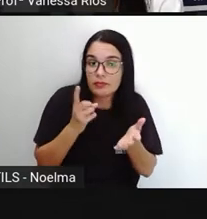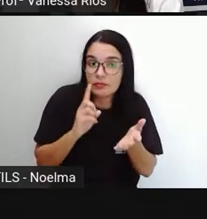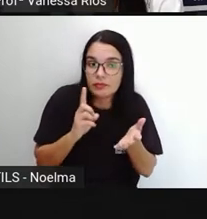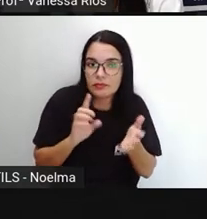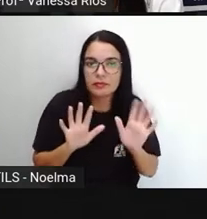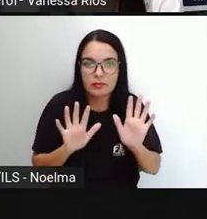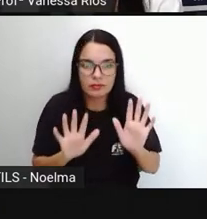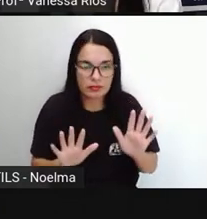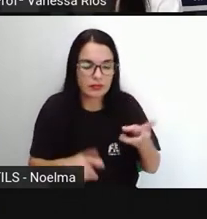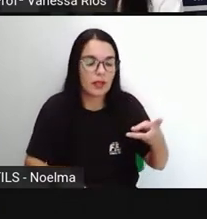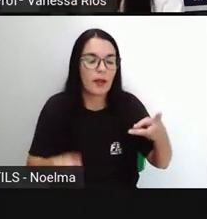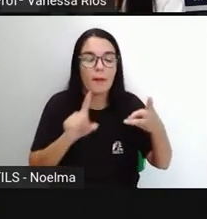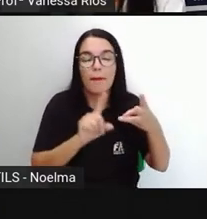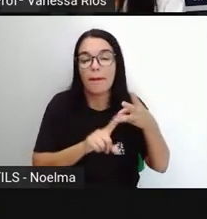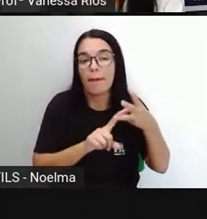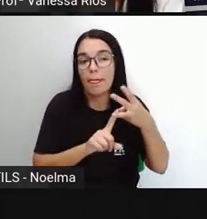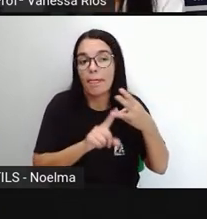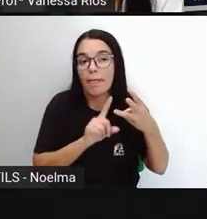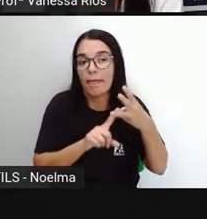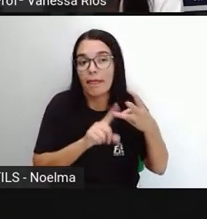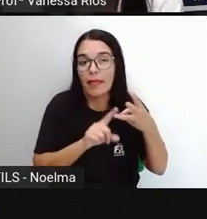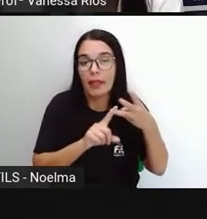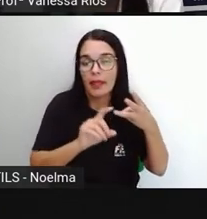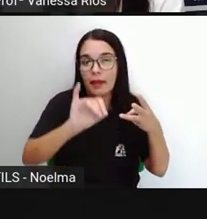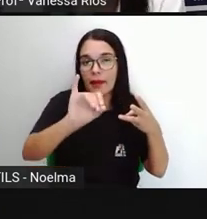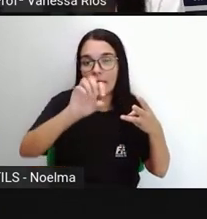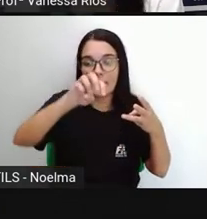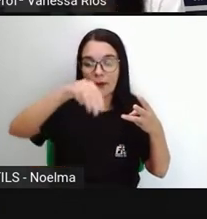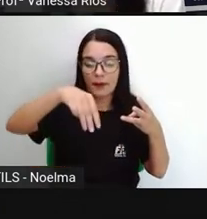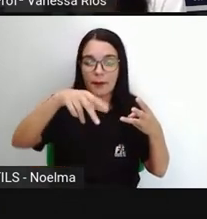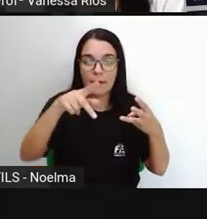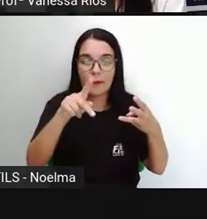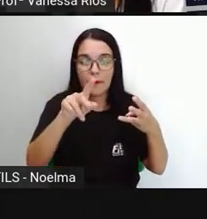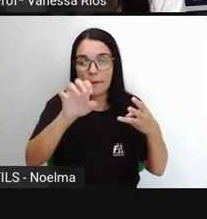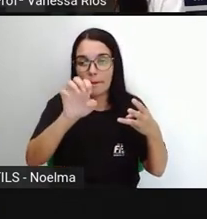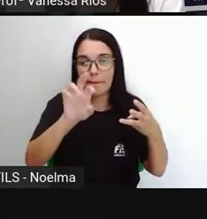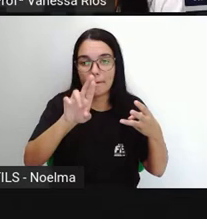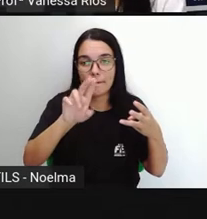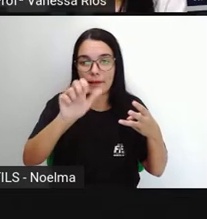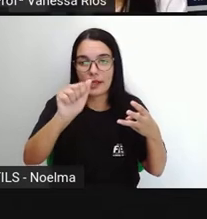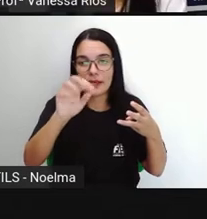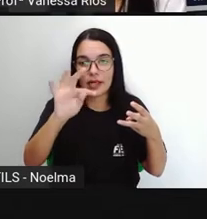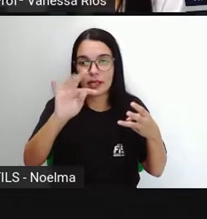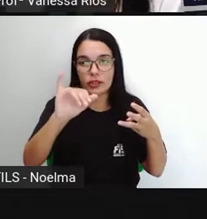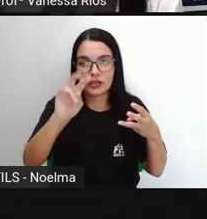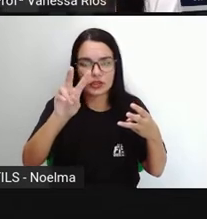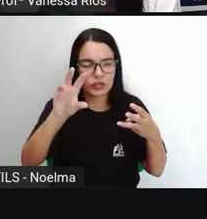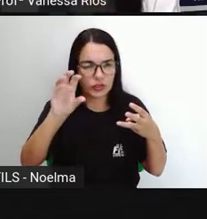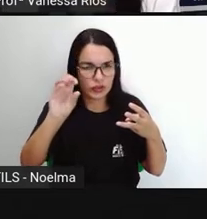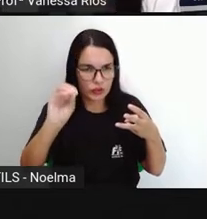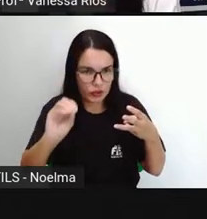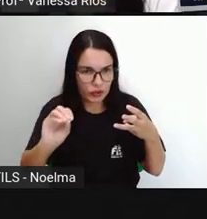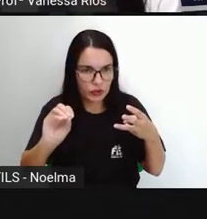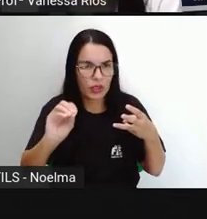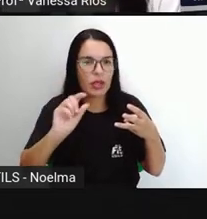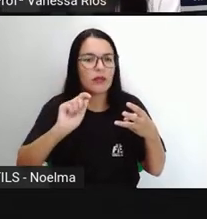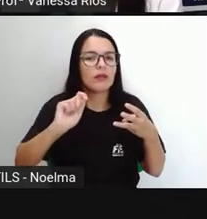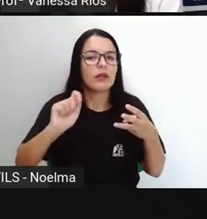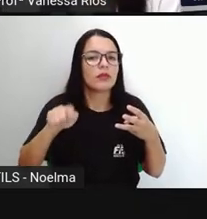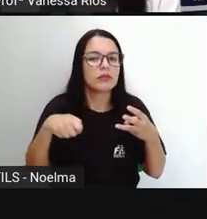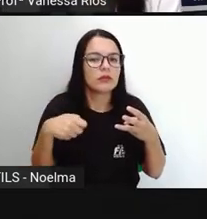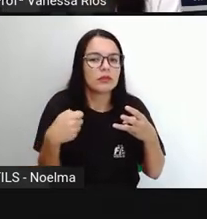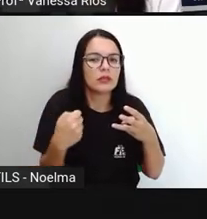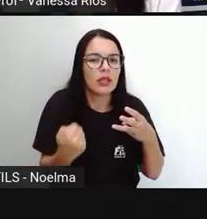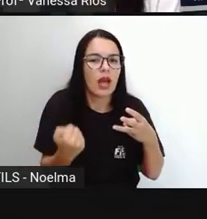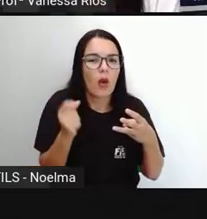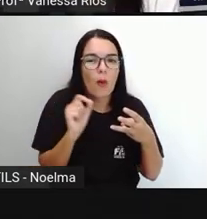ainda. Ou que não pode ser dado como real. Algo que a gente não tem certeza se vai acontecer ou não. E